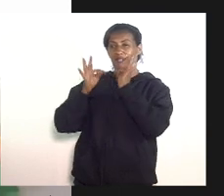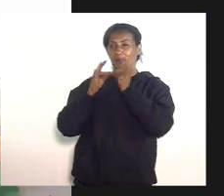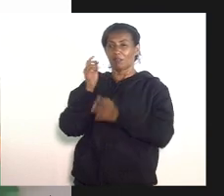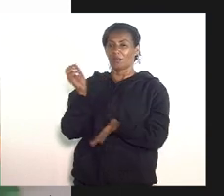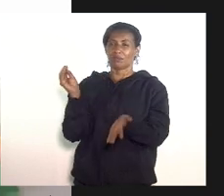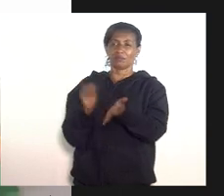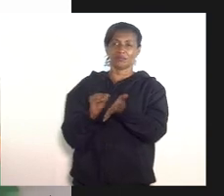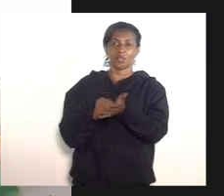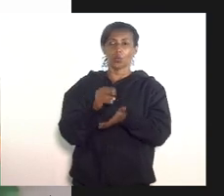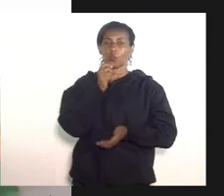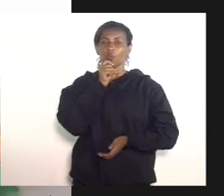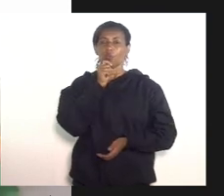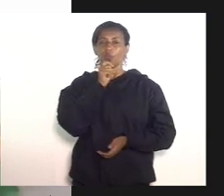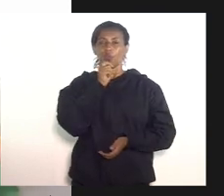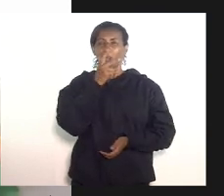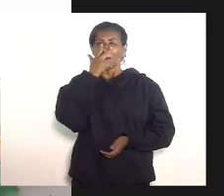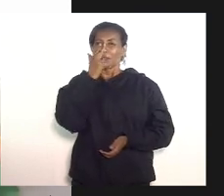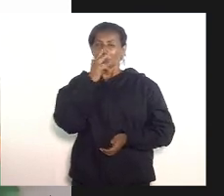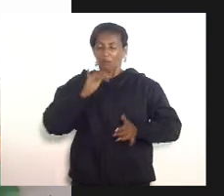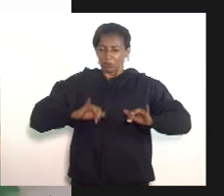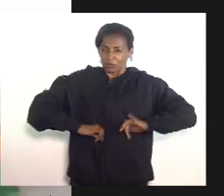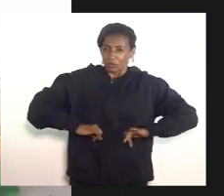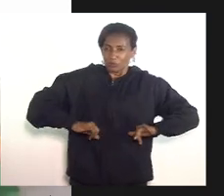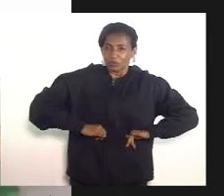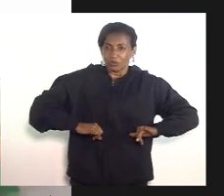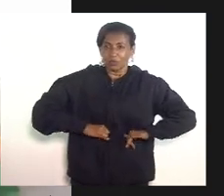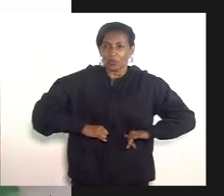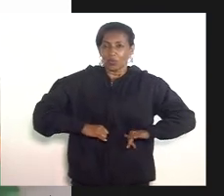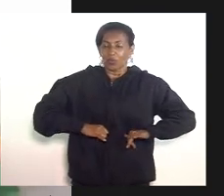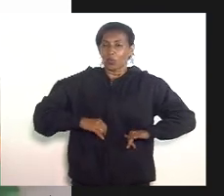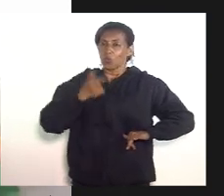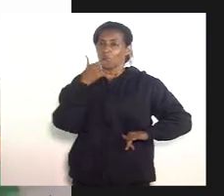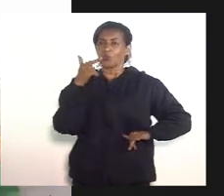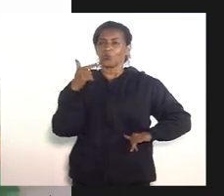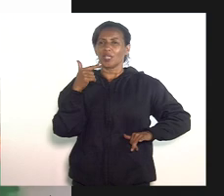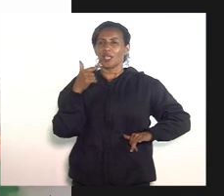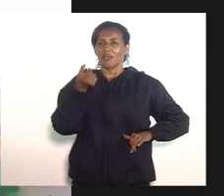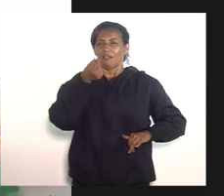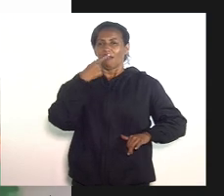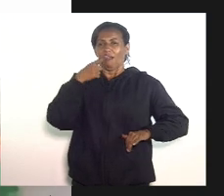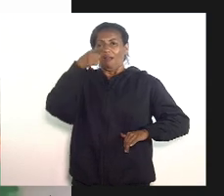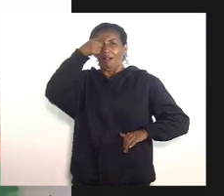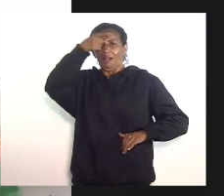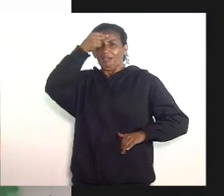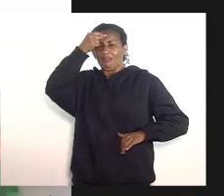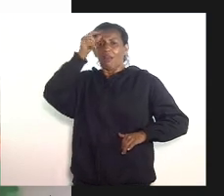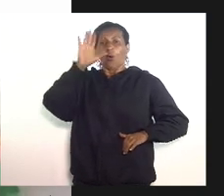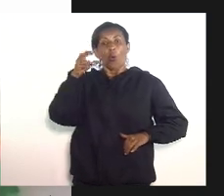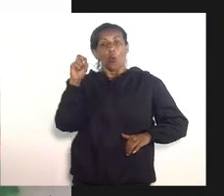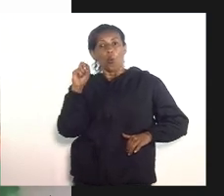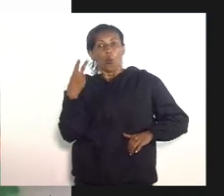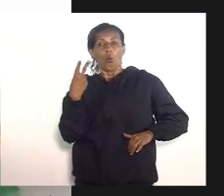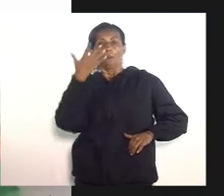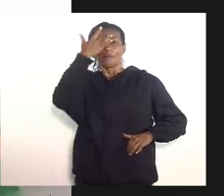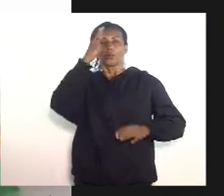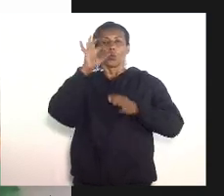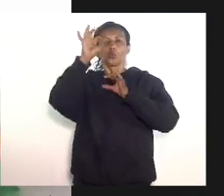elas são torturadas porque não tem sedativo ou seja uma pessoa que está entubada